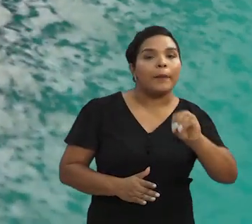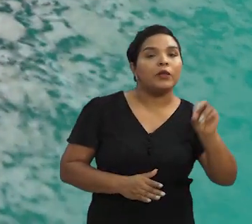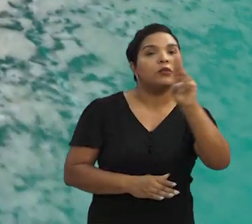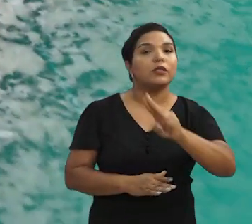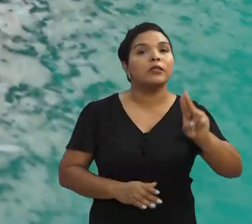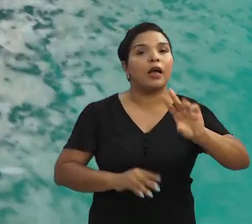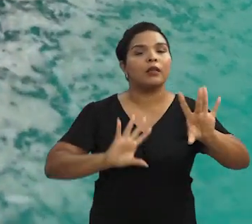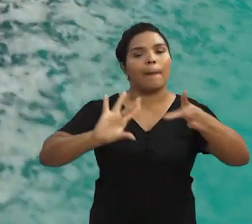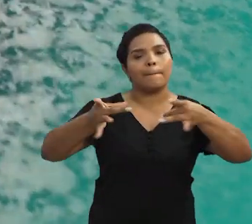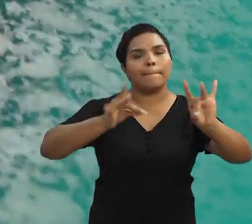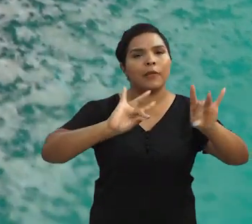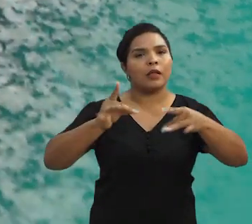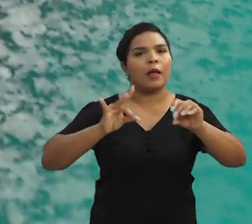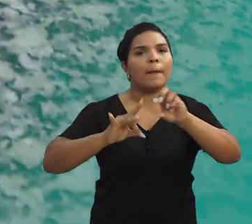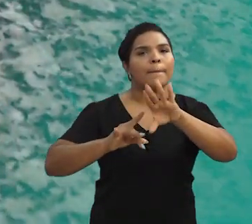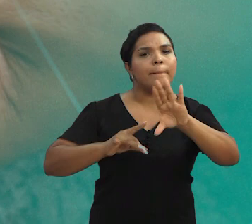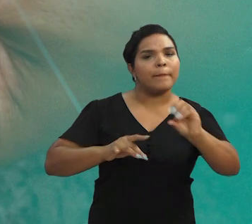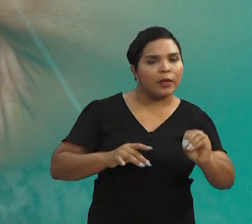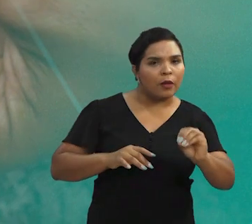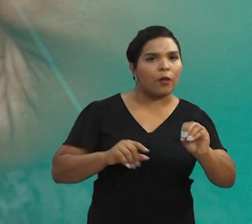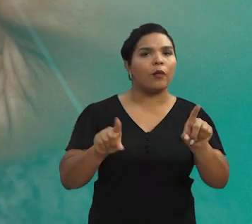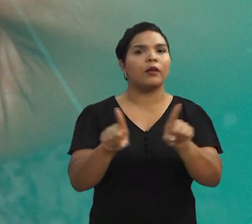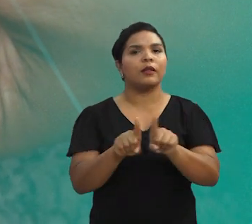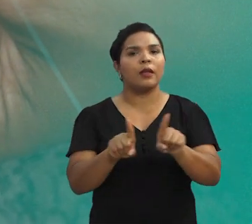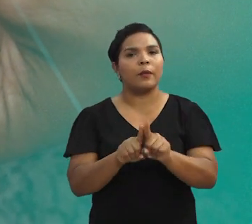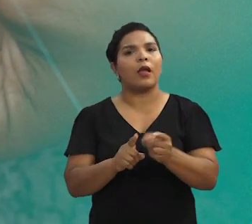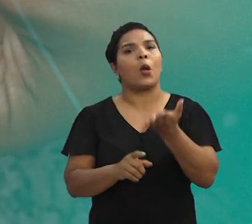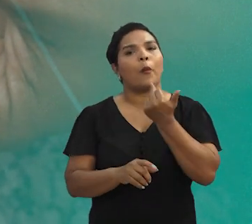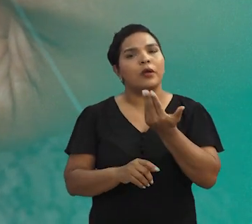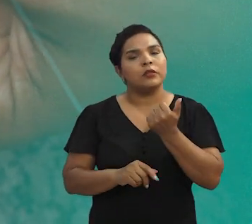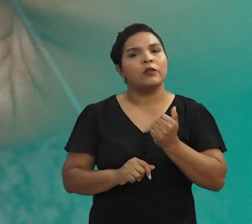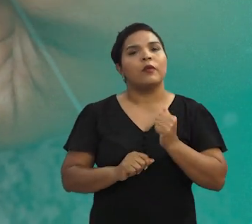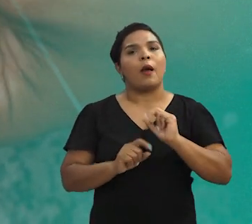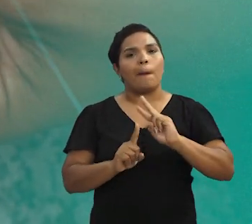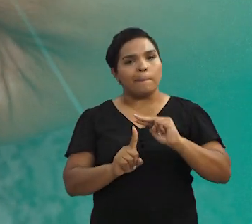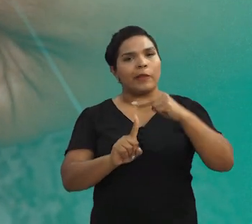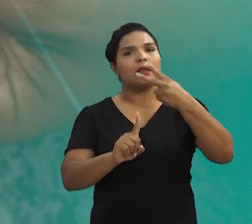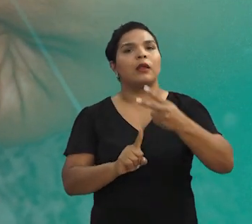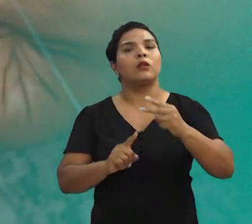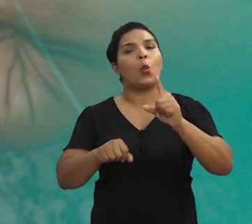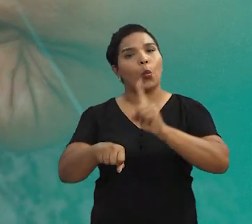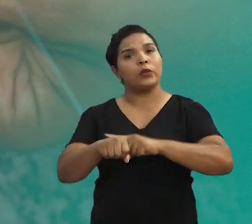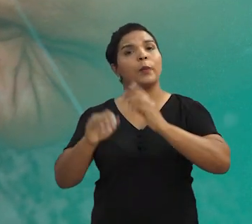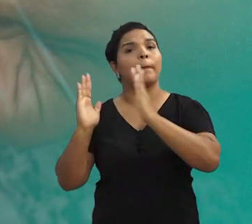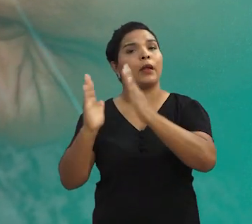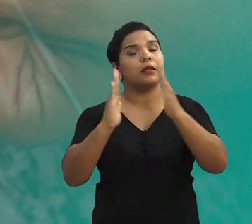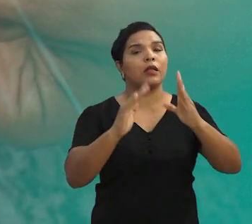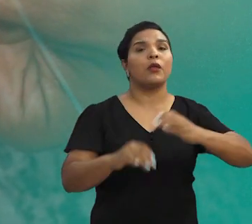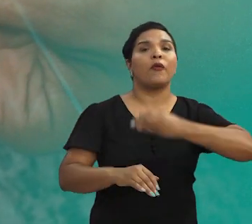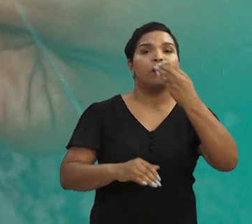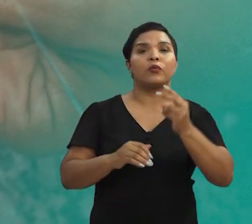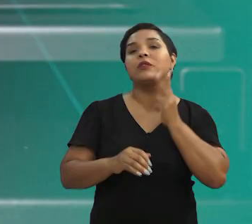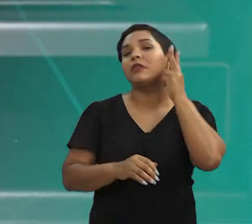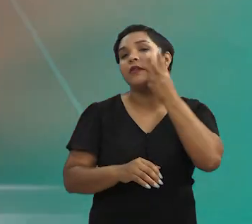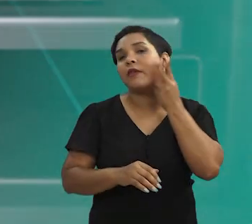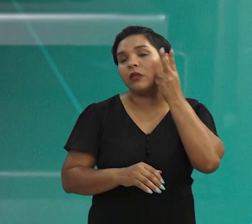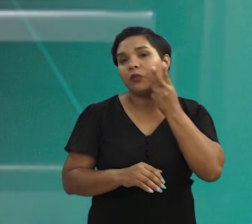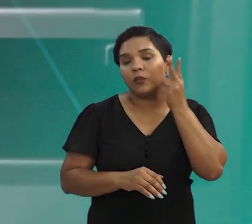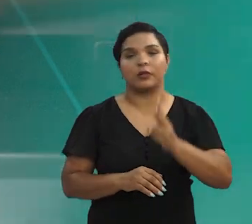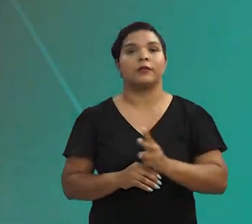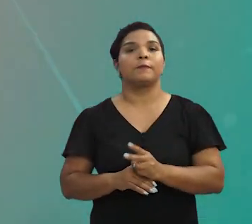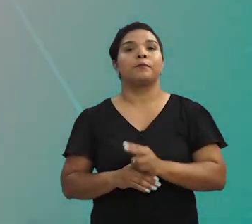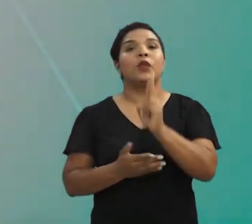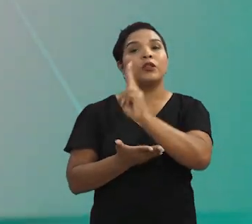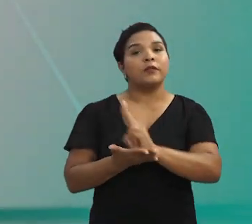criação de embalagens biodegradáveis e como revestimento comestível, aumentando o tempo de prateleira de frutas e verduras. Na